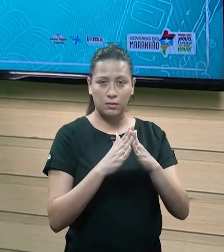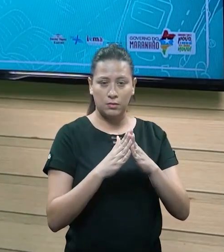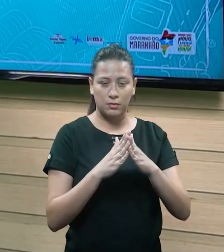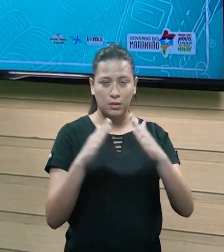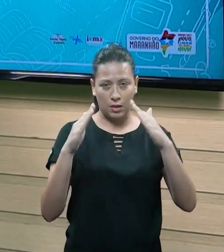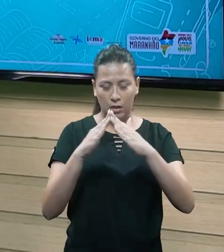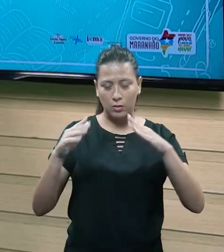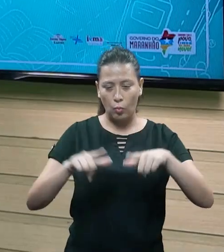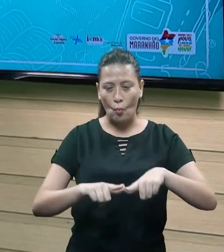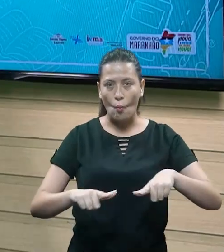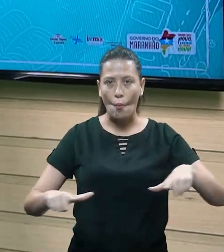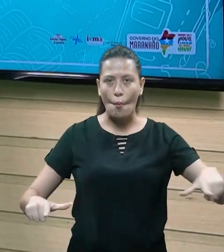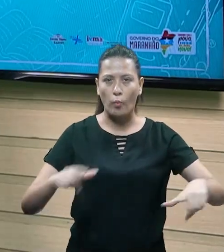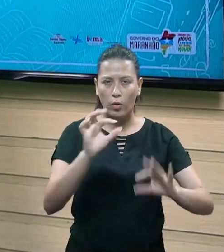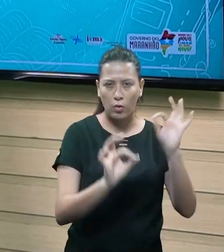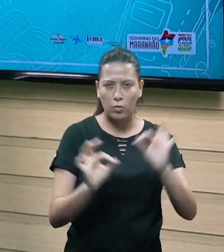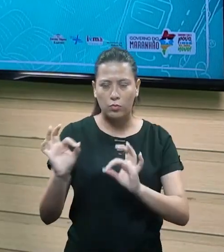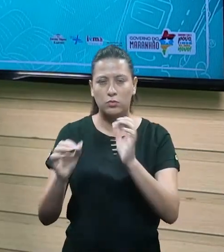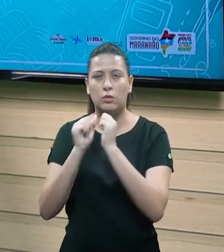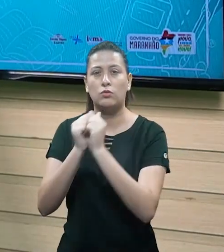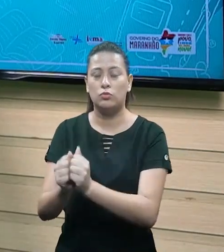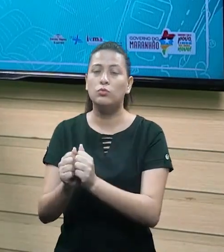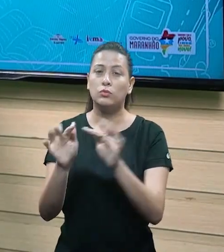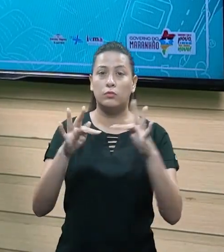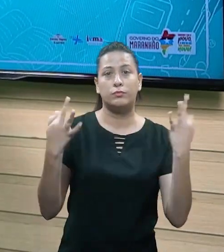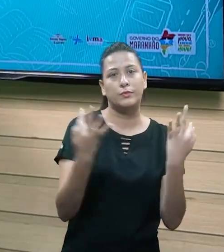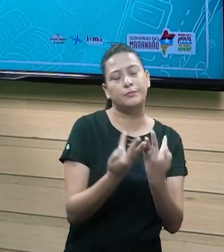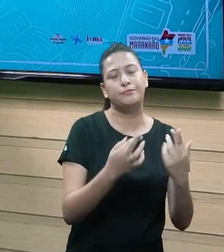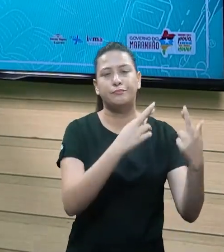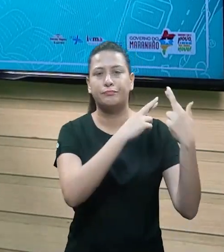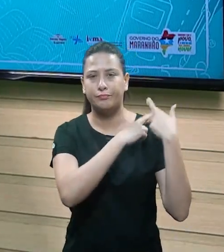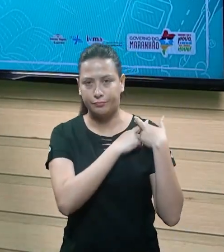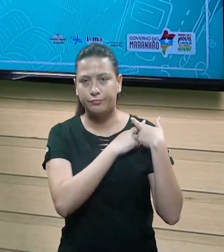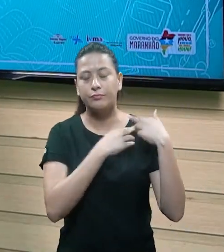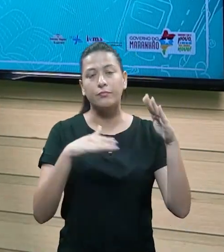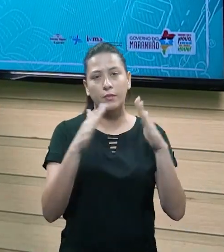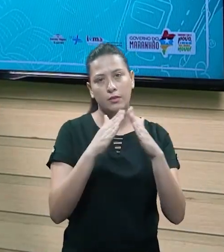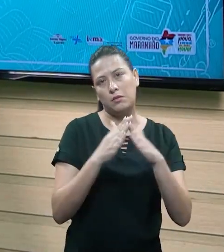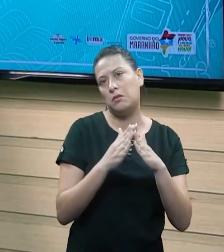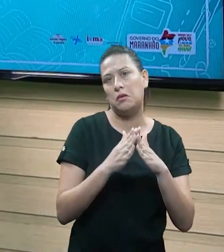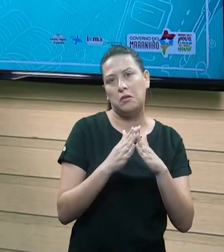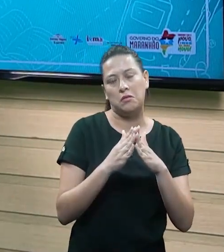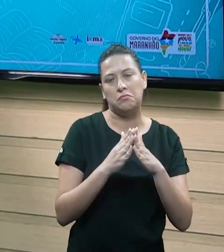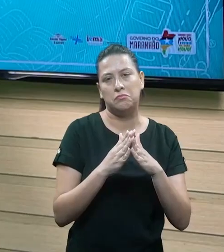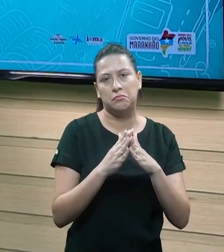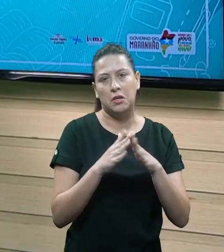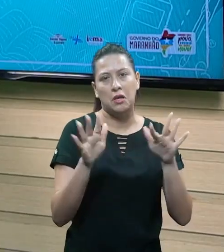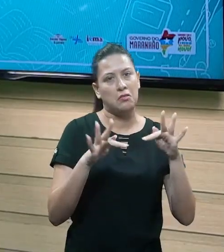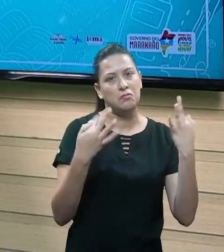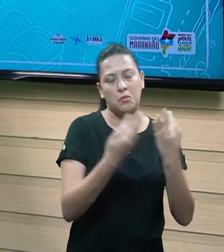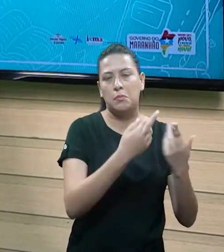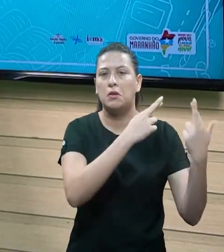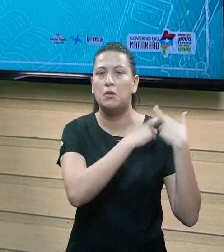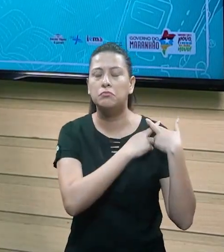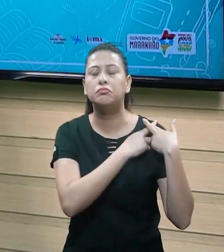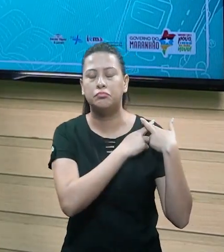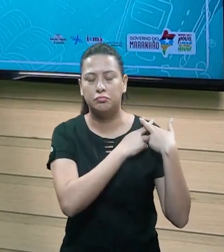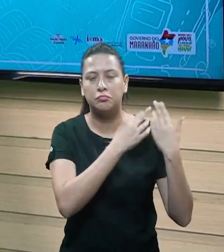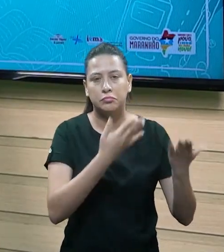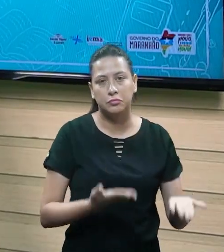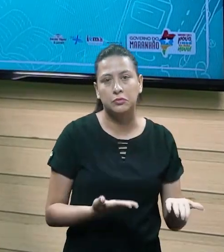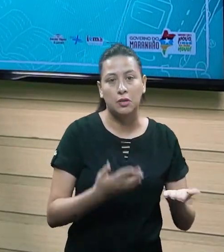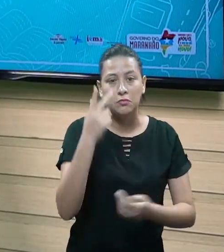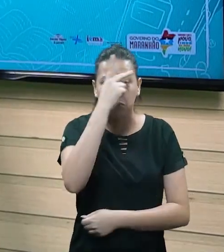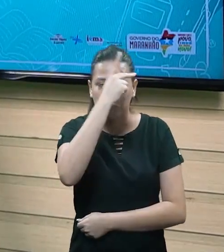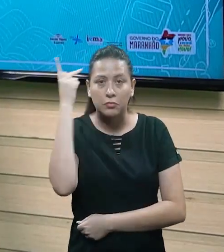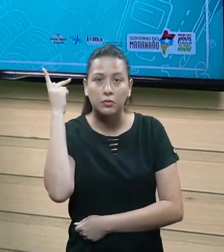casa vão fazer a limpeza da casa com a sua família, tá bom? E os responsáveis pela casa, o seu pai, sua mãe, avó, tio, independente que seja,